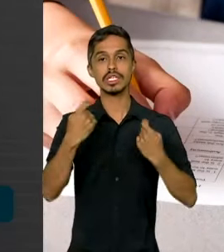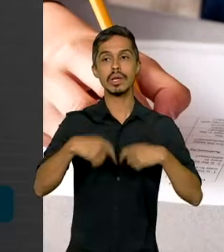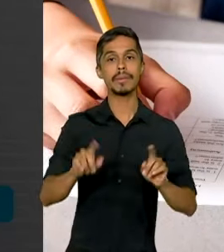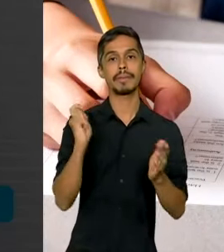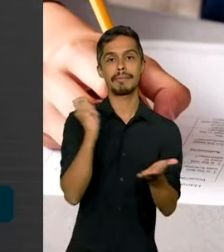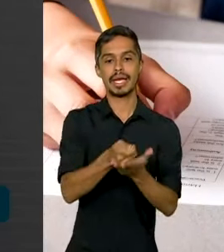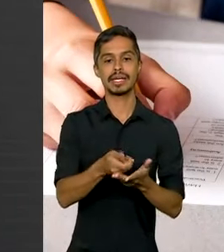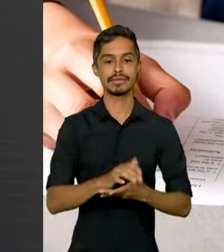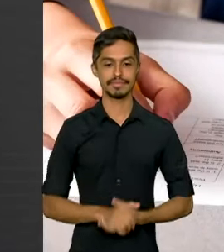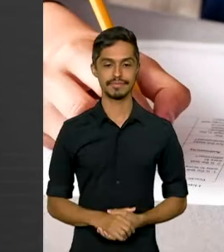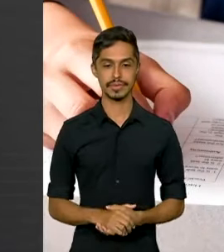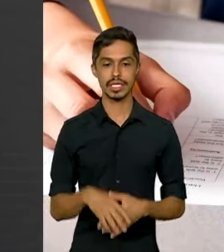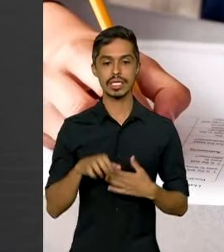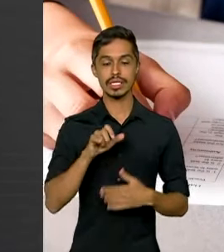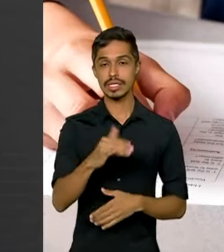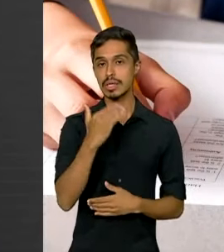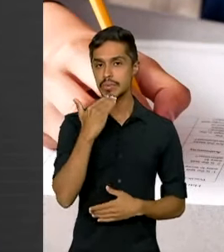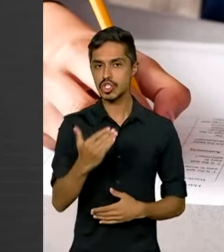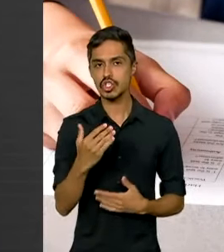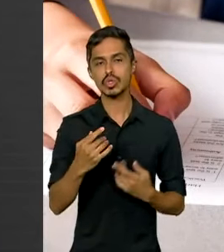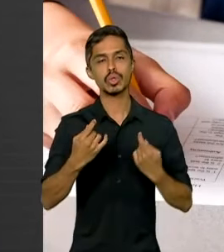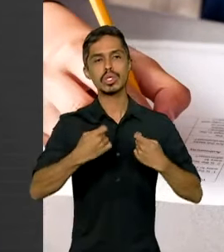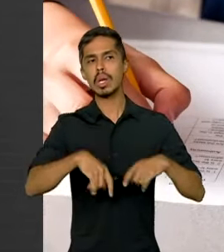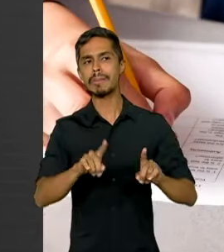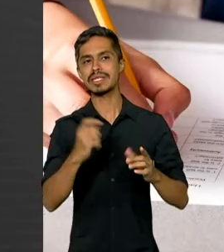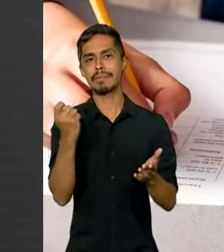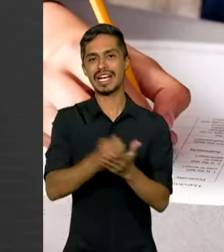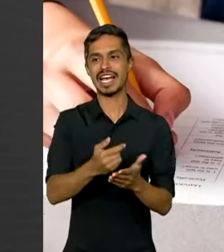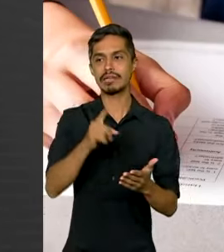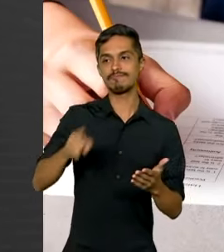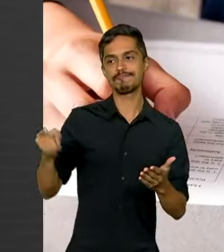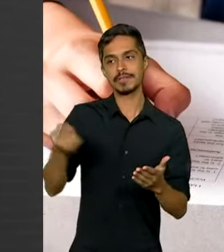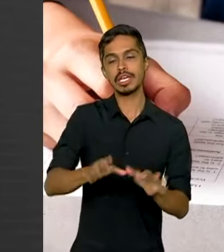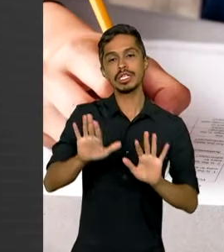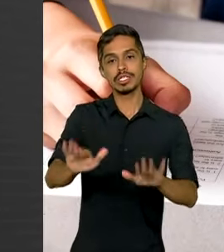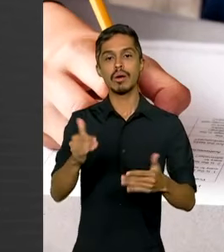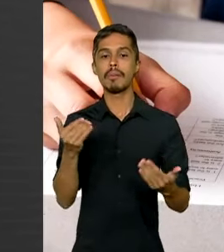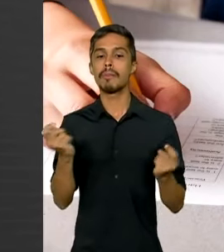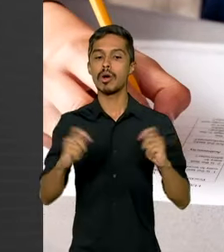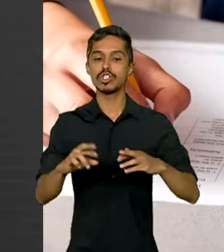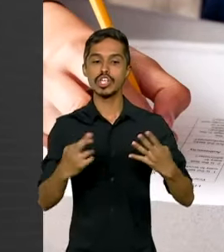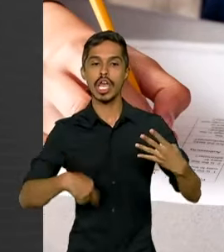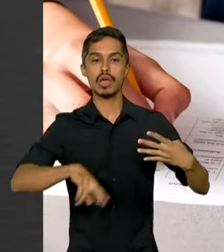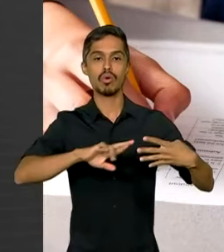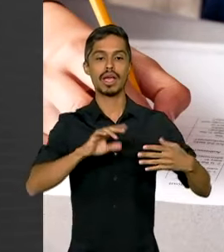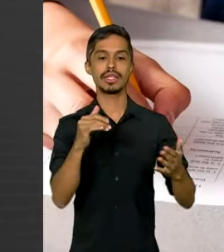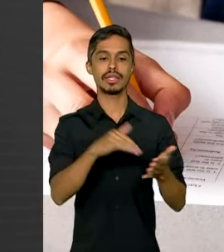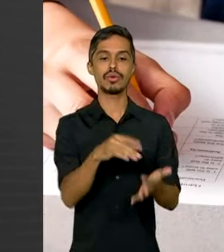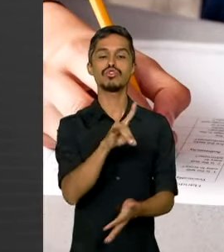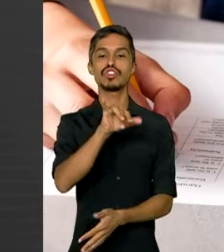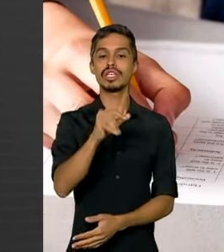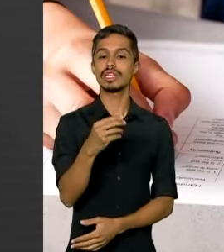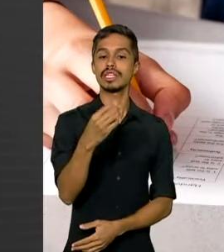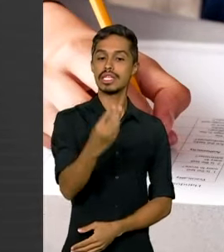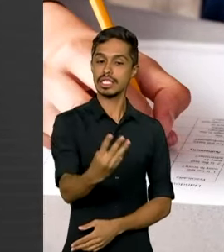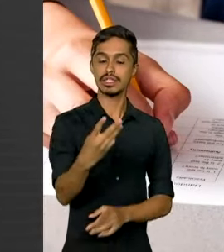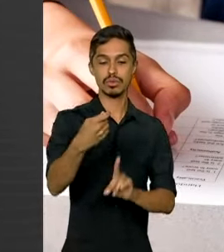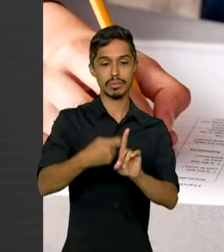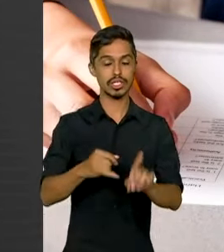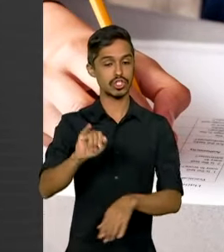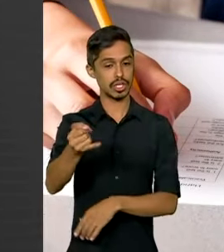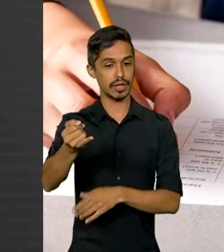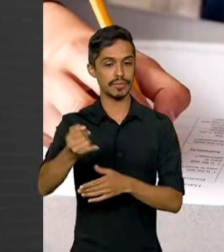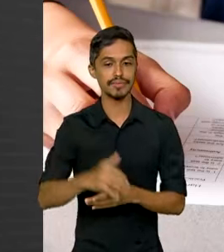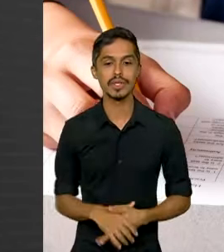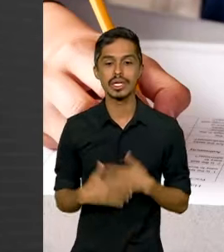candidatos que tiverem a solicitação negada podem recorrer até o dia 30 de janeiro. O resultado final dos pedidos de